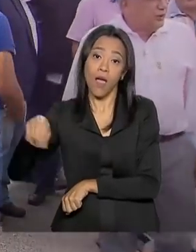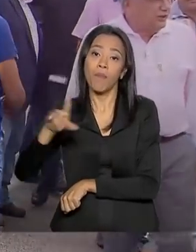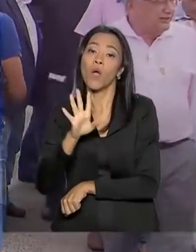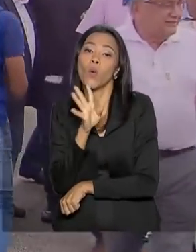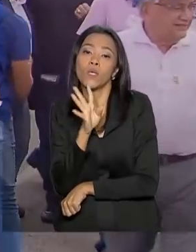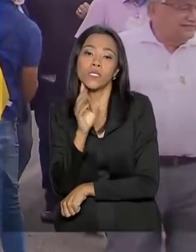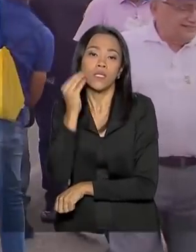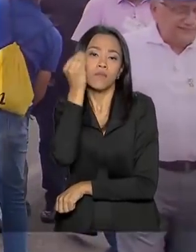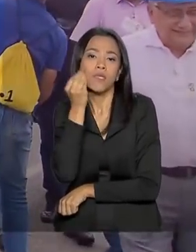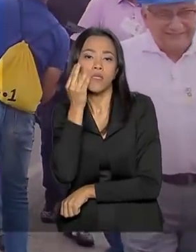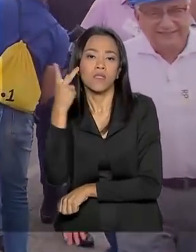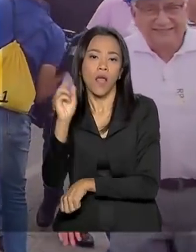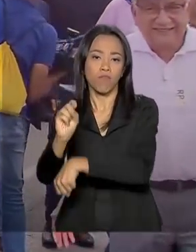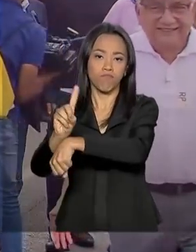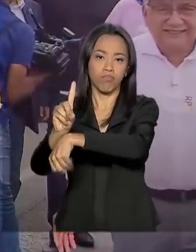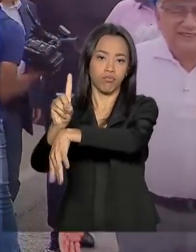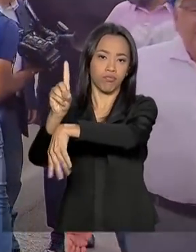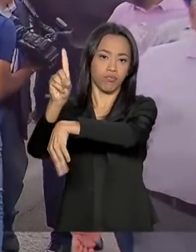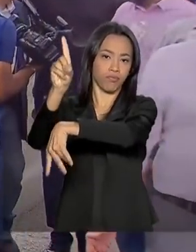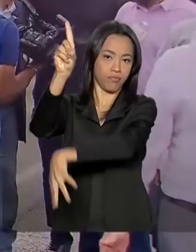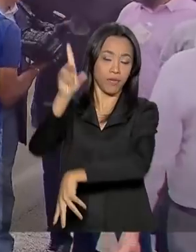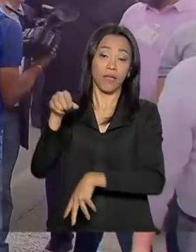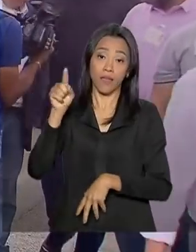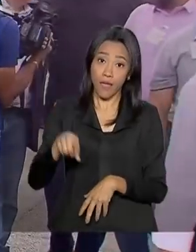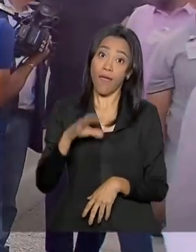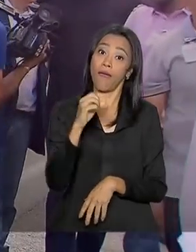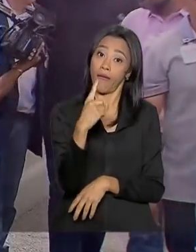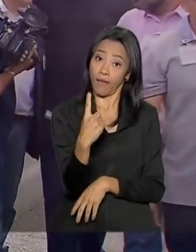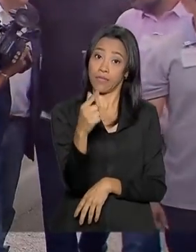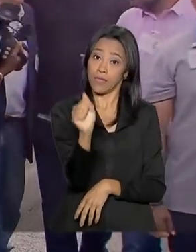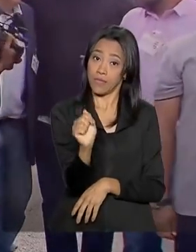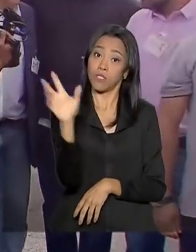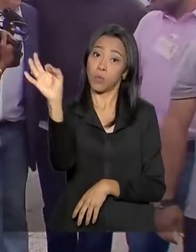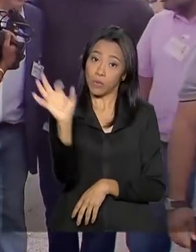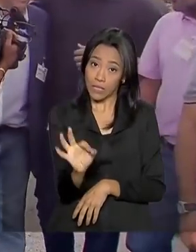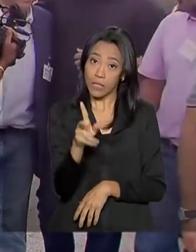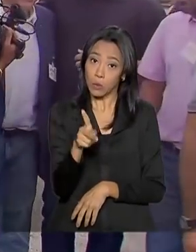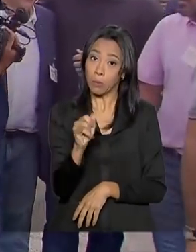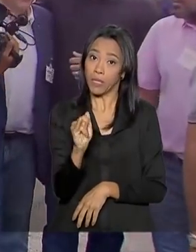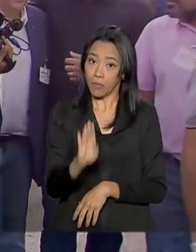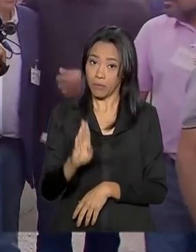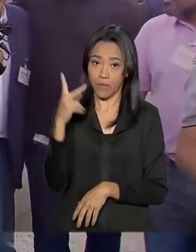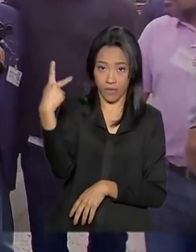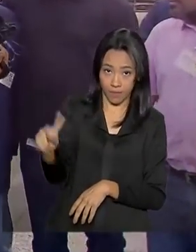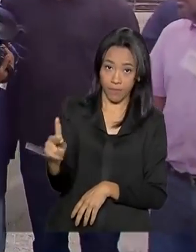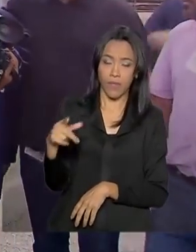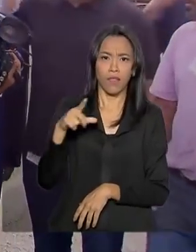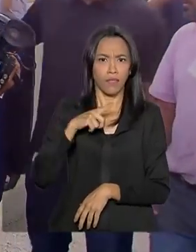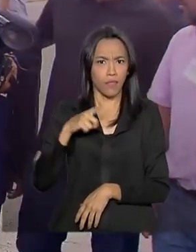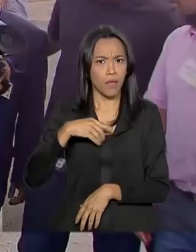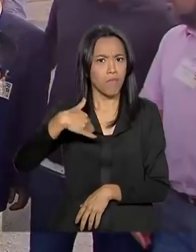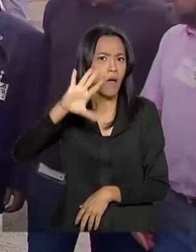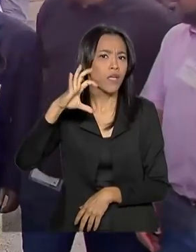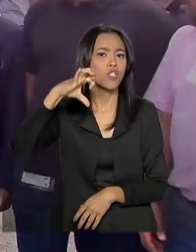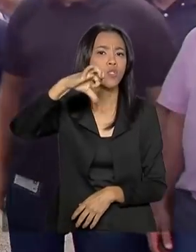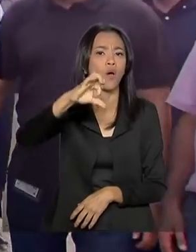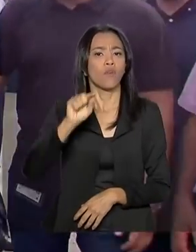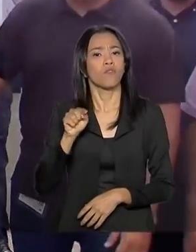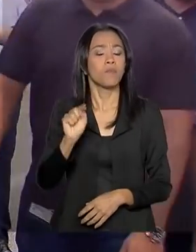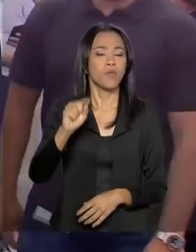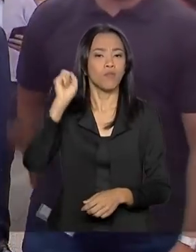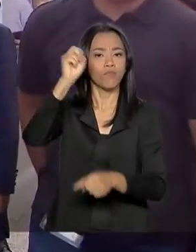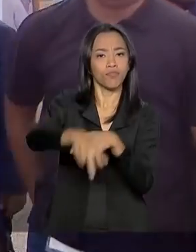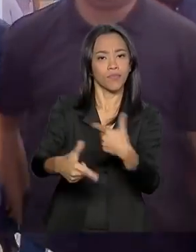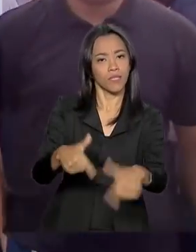Francesa. e representa 17% do produto interno bruto da região. O centro gera mais de 9 mil empregos,